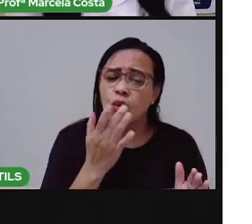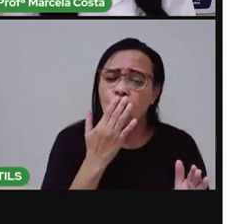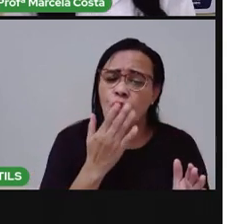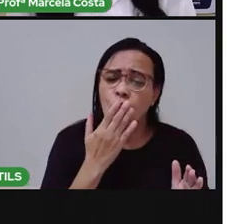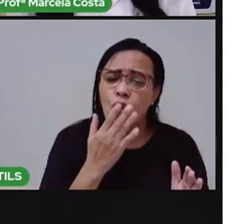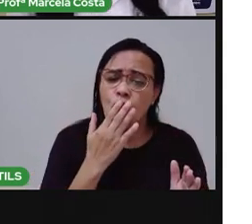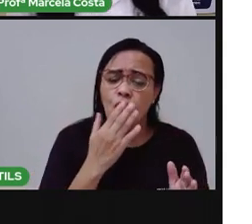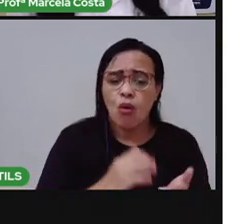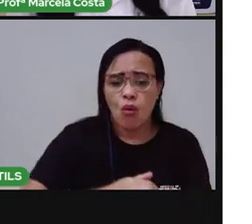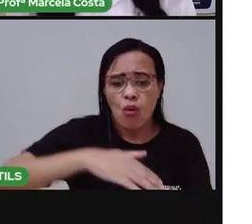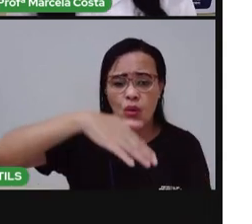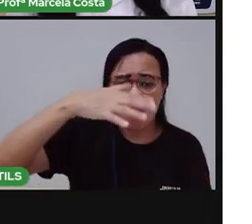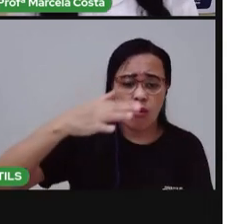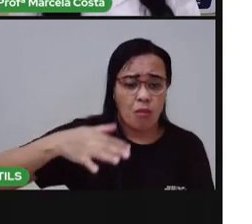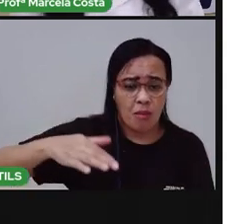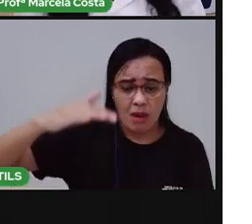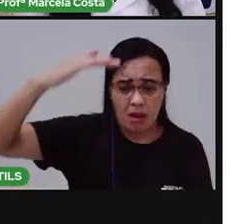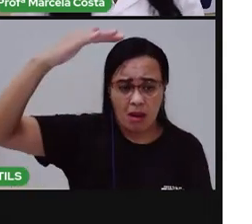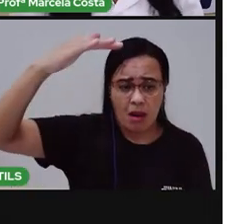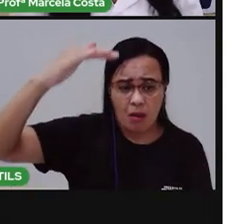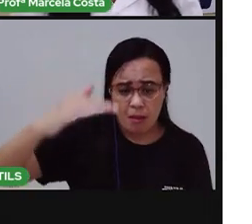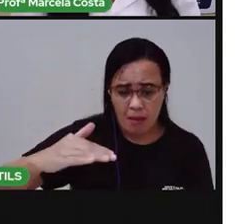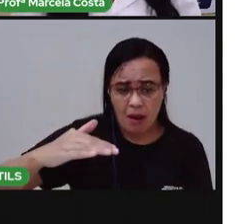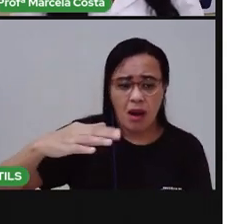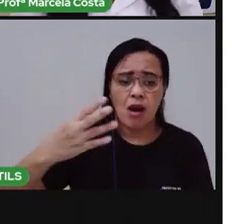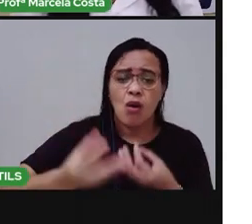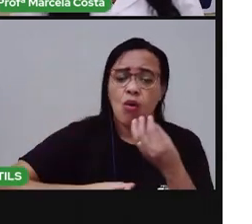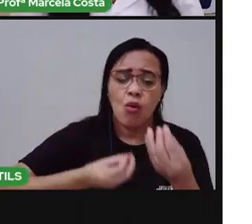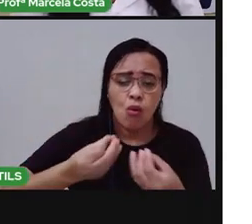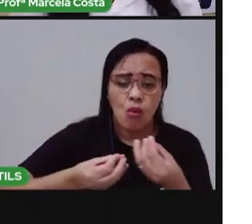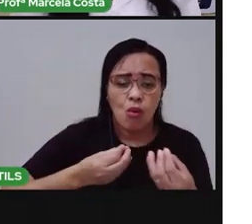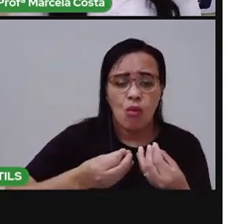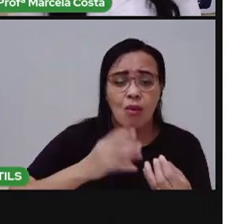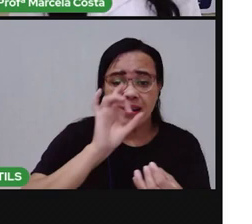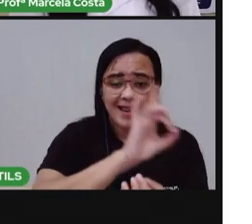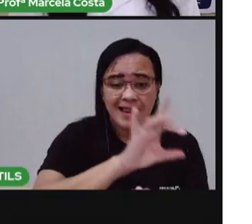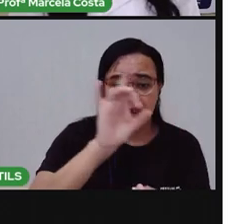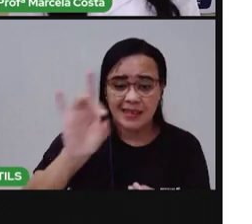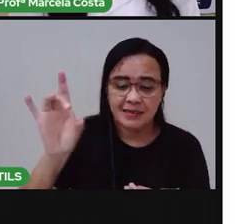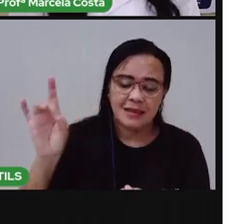Qual é o tamanho? De cada animal que você viu.